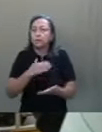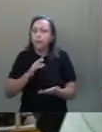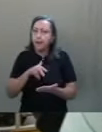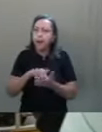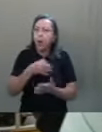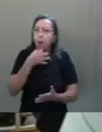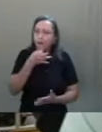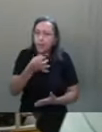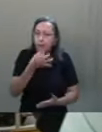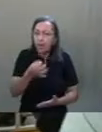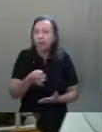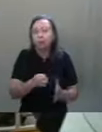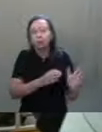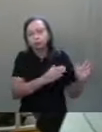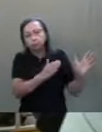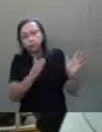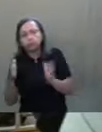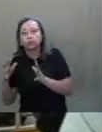no longo da história.